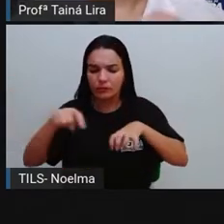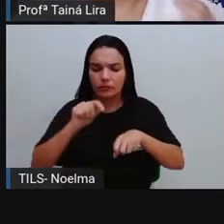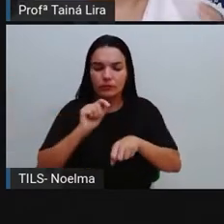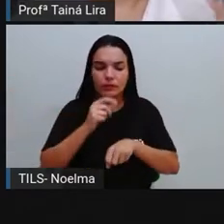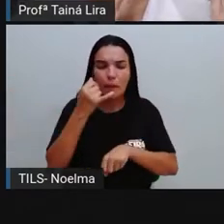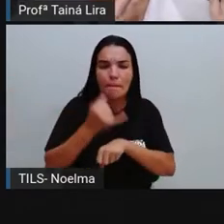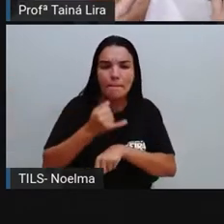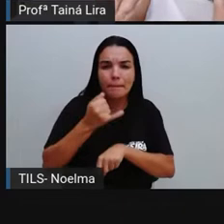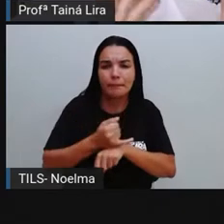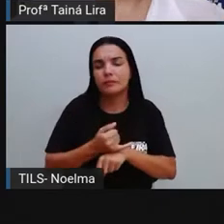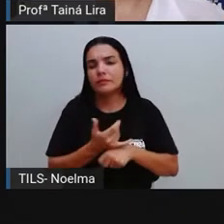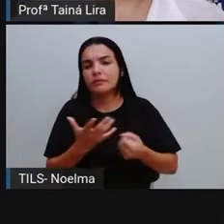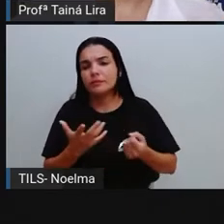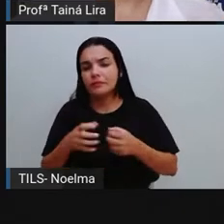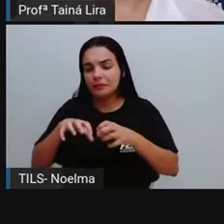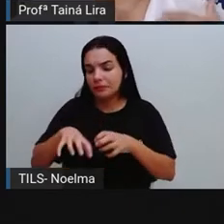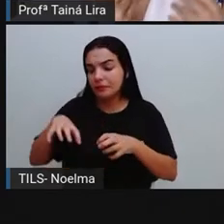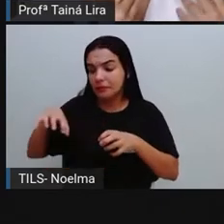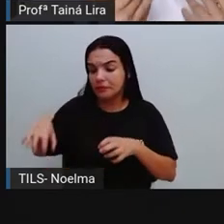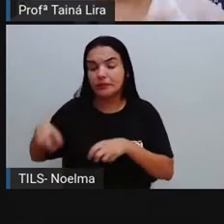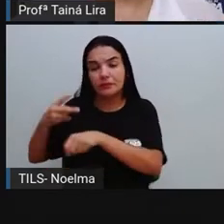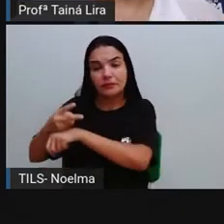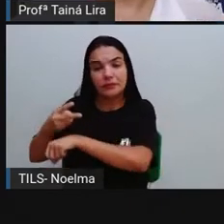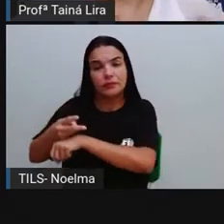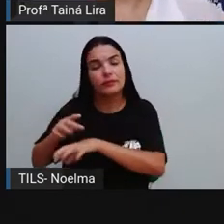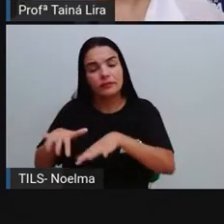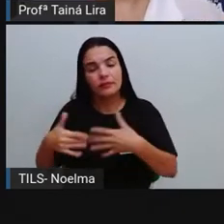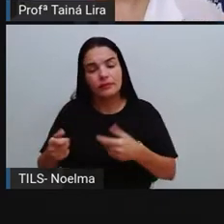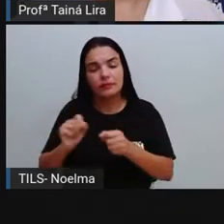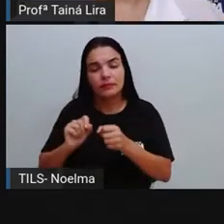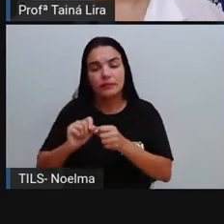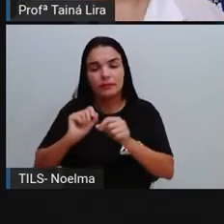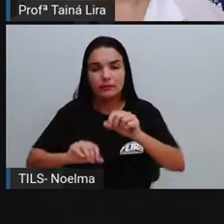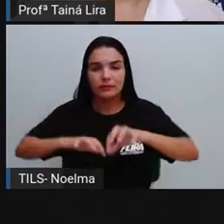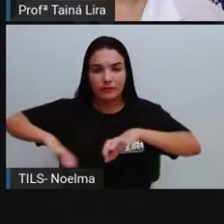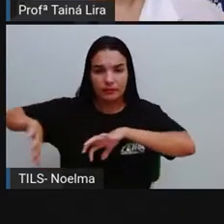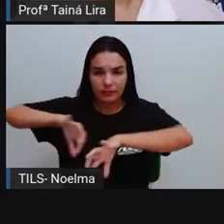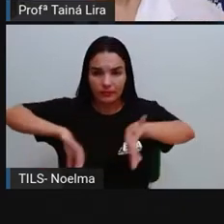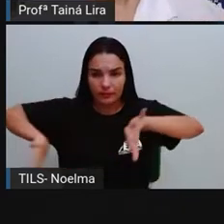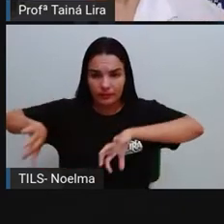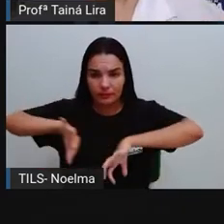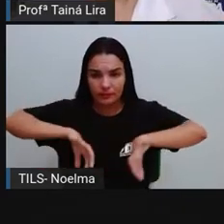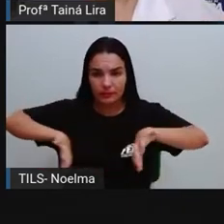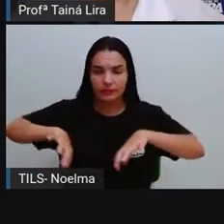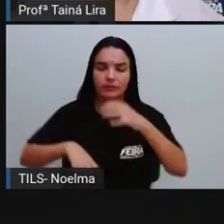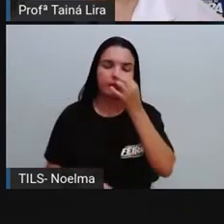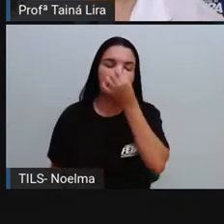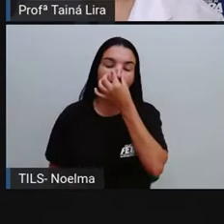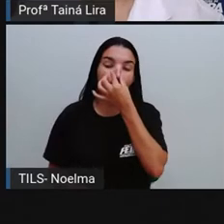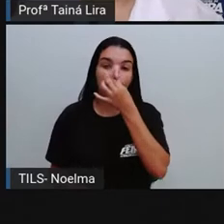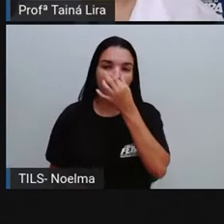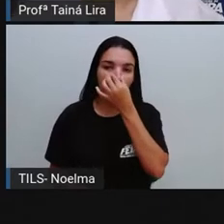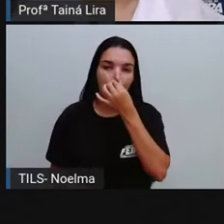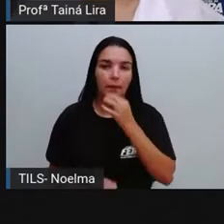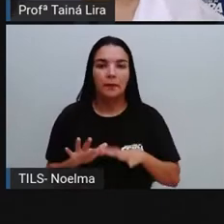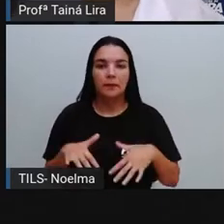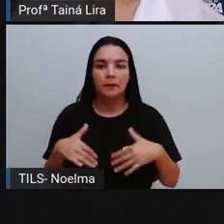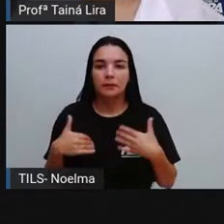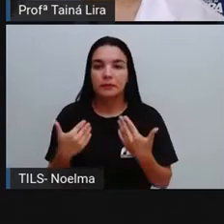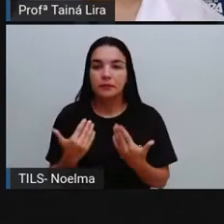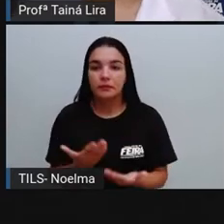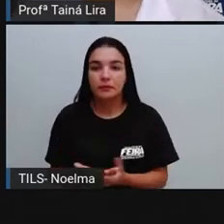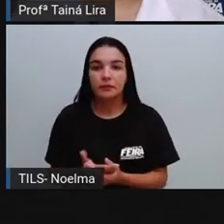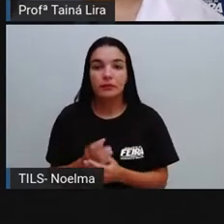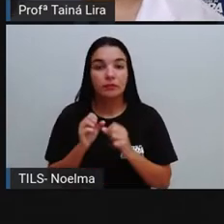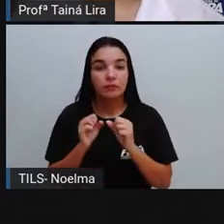tá? Então, eles vão recolher e separar, tá? Então, esses resíduos, eles